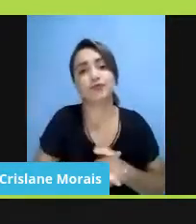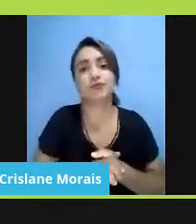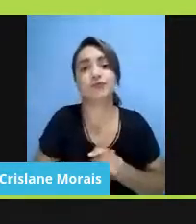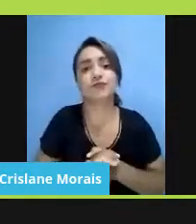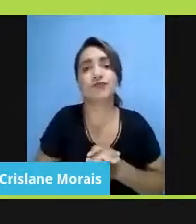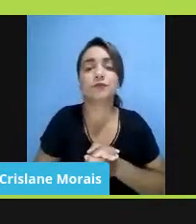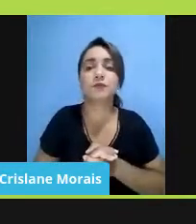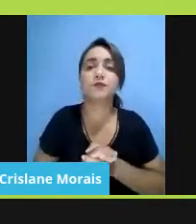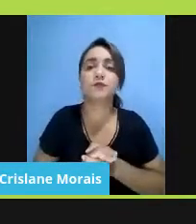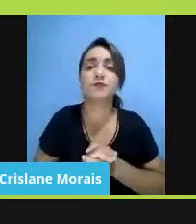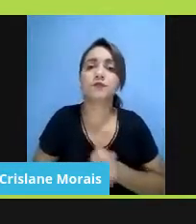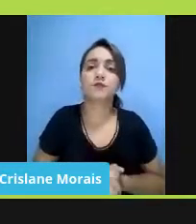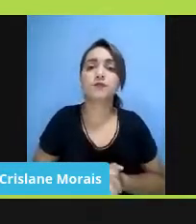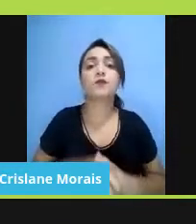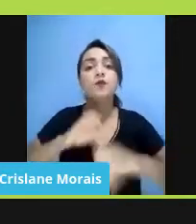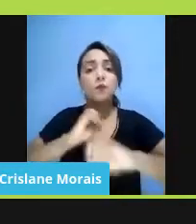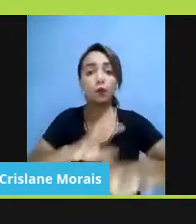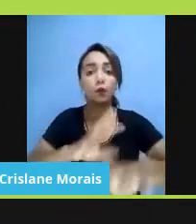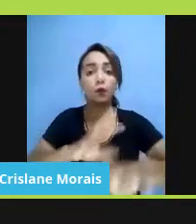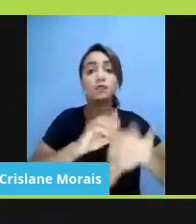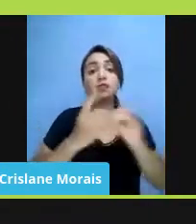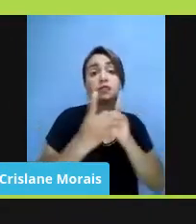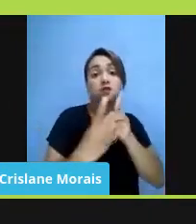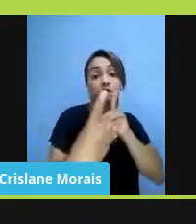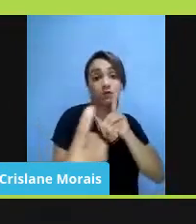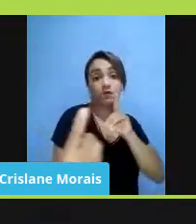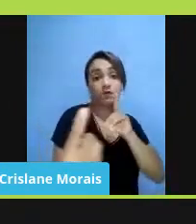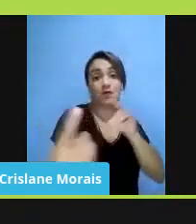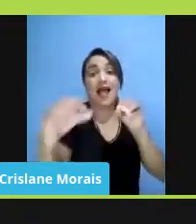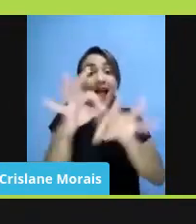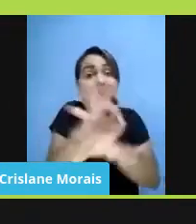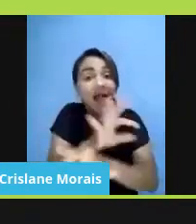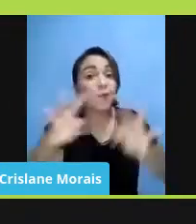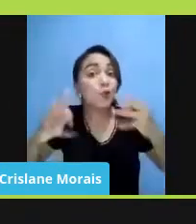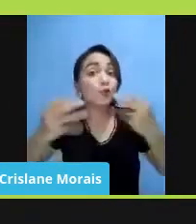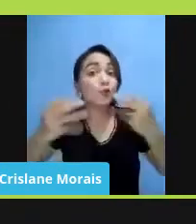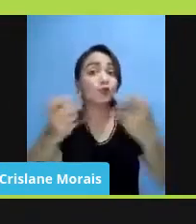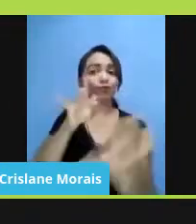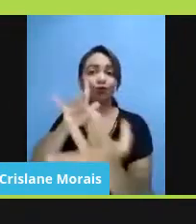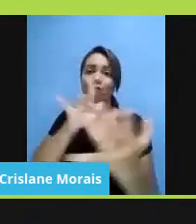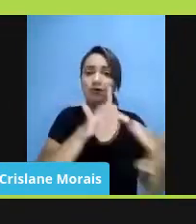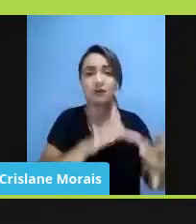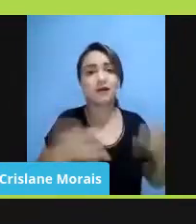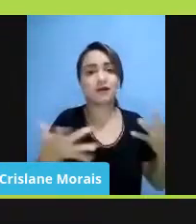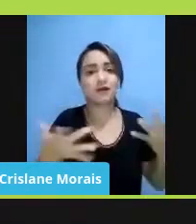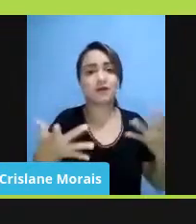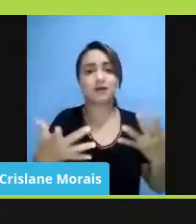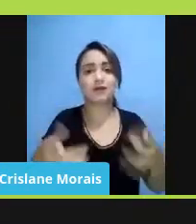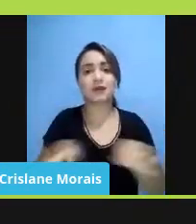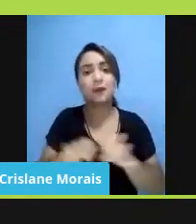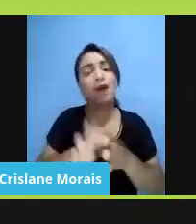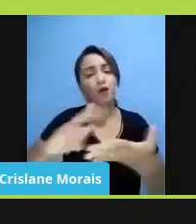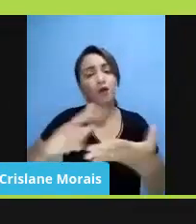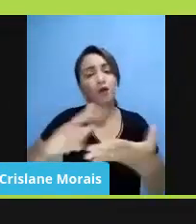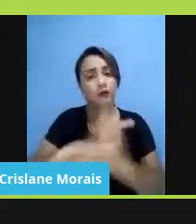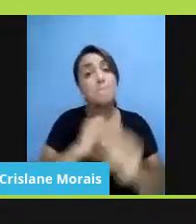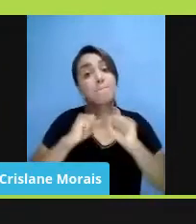A educação à distância, ela acaba com tudo isso. Ela é possível em situações excepcionais, né?